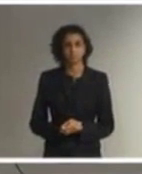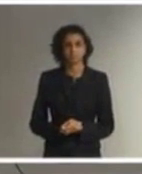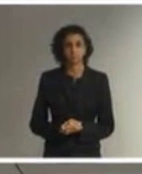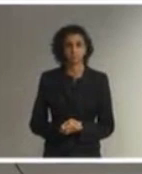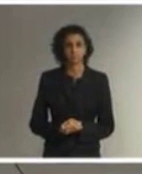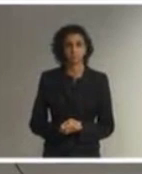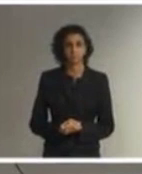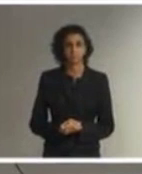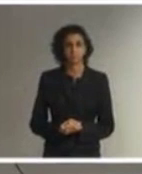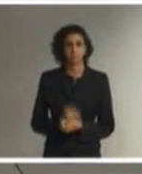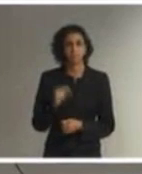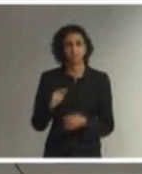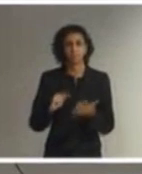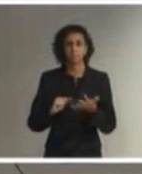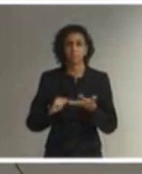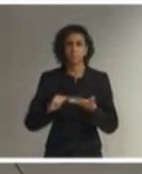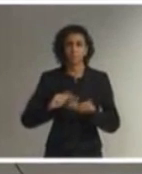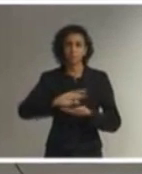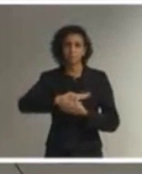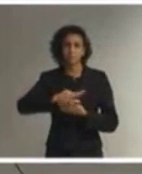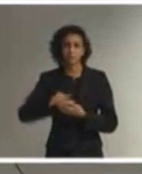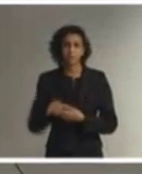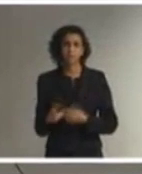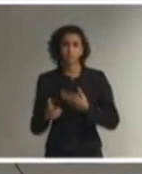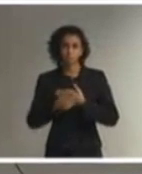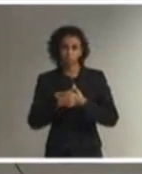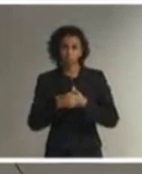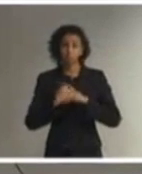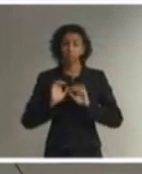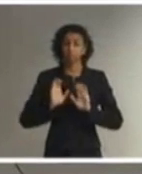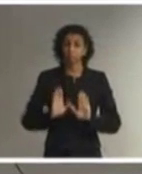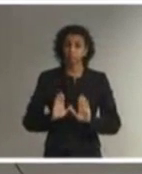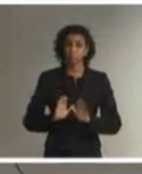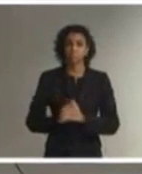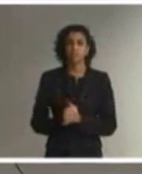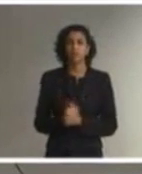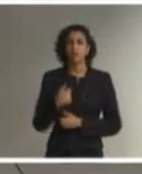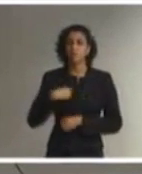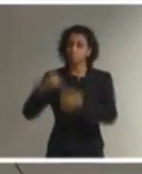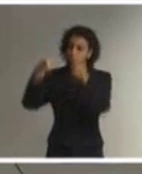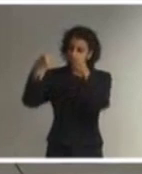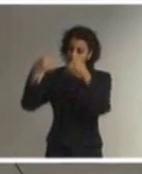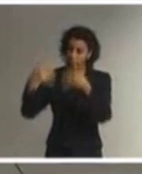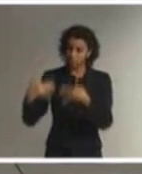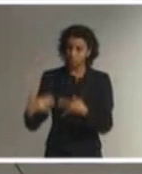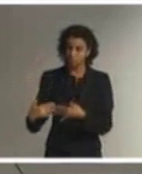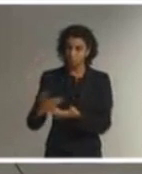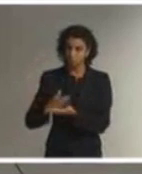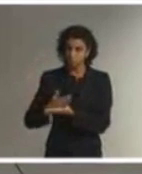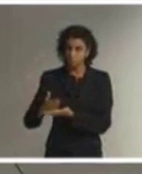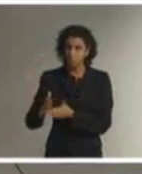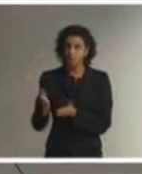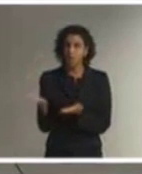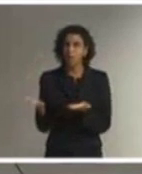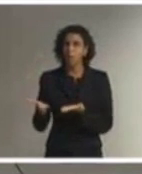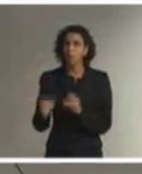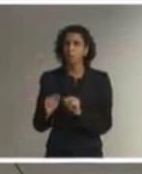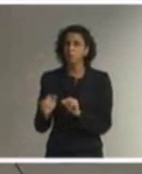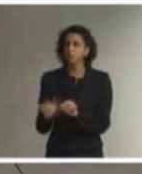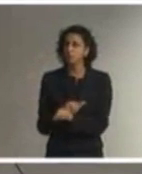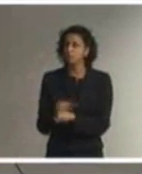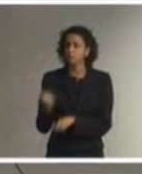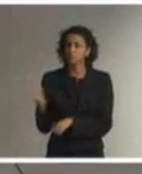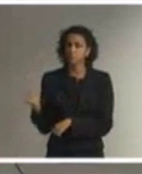cabedal de ações, eu começo a explicar uma medida que é muito